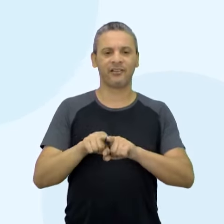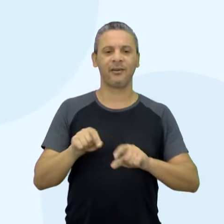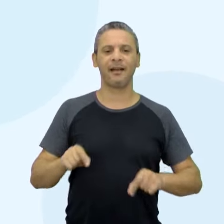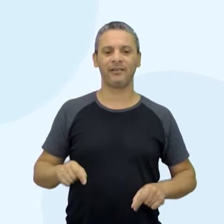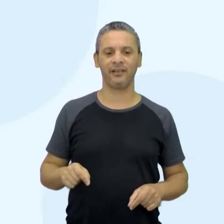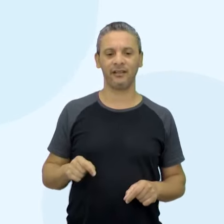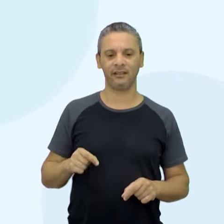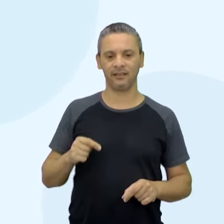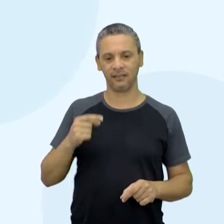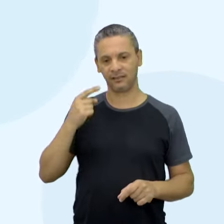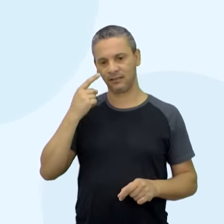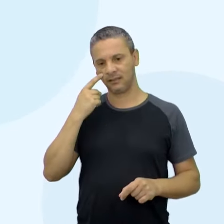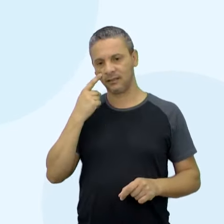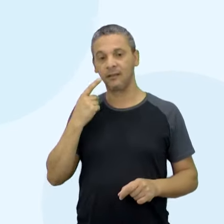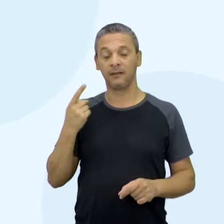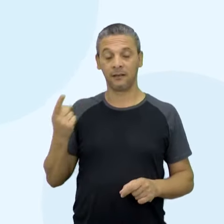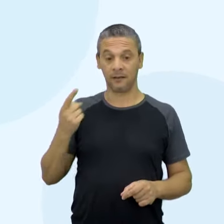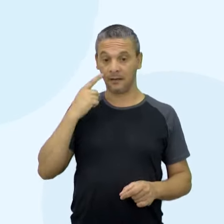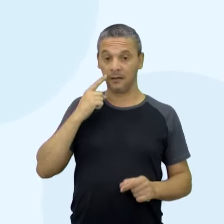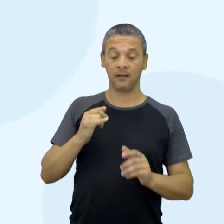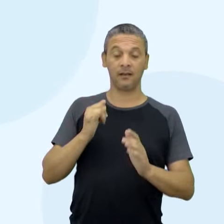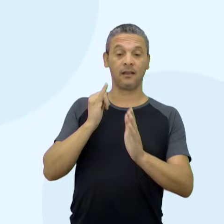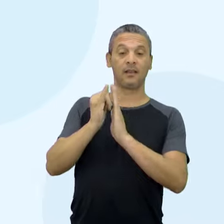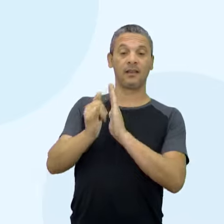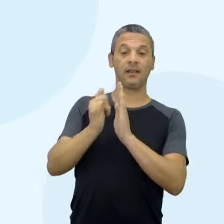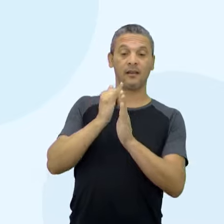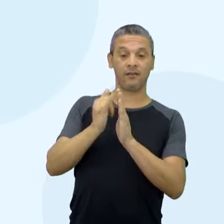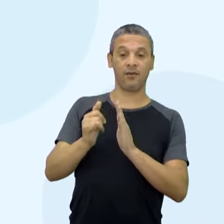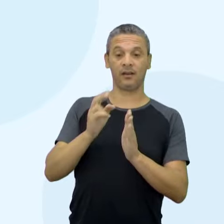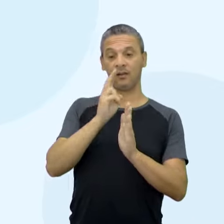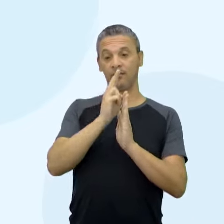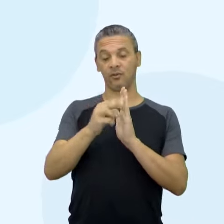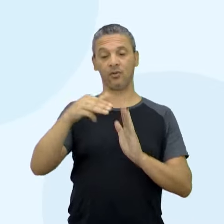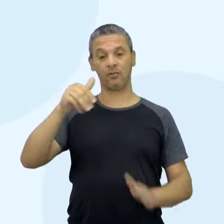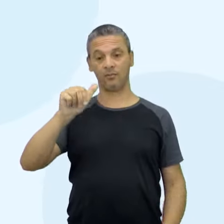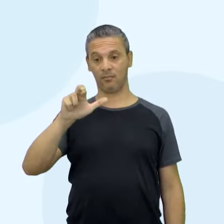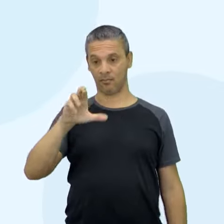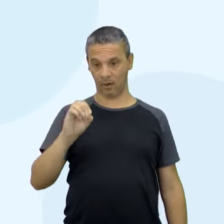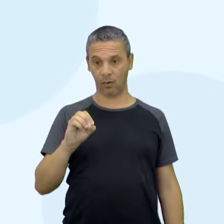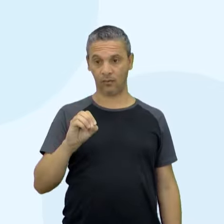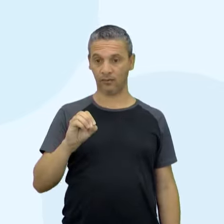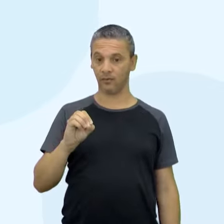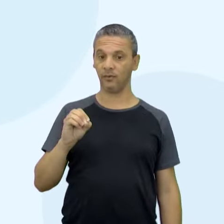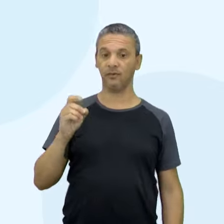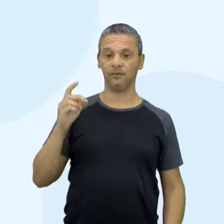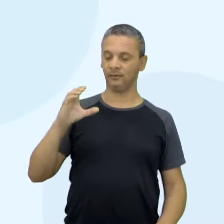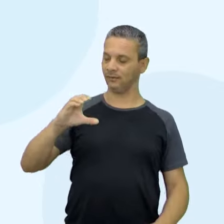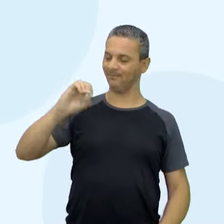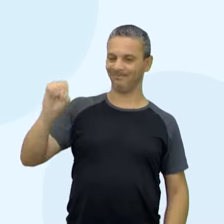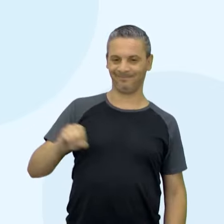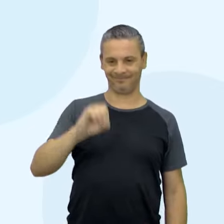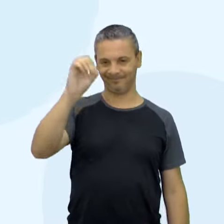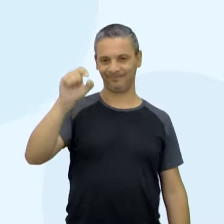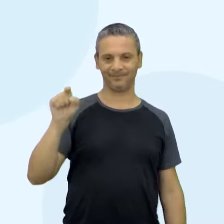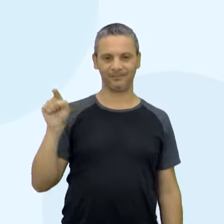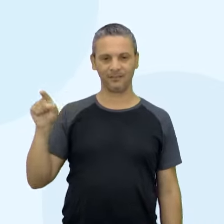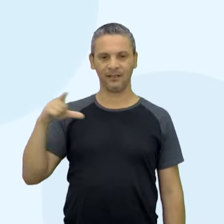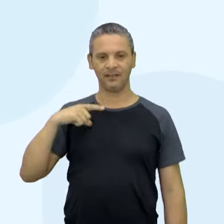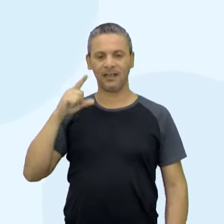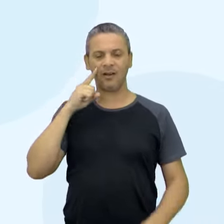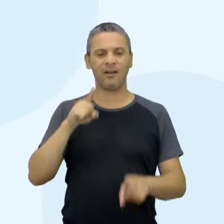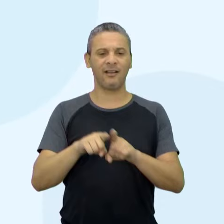organização, né? E a crônica escrita pelo escritor e professor Mauro Marcel, do Centro de Mídias,